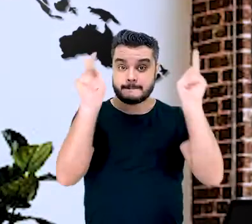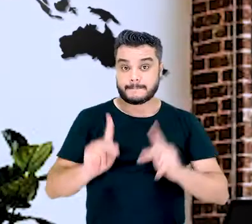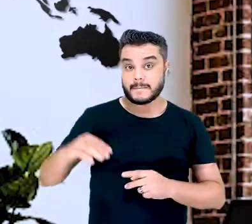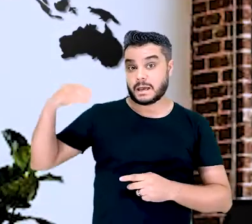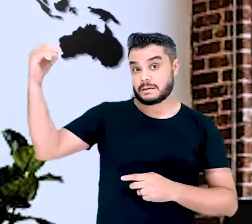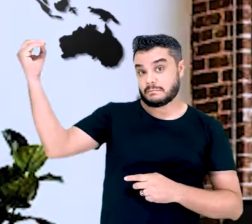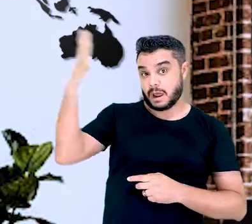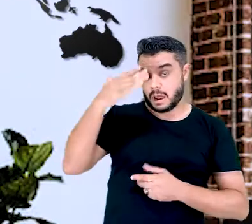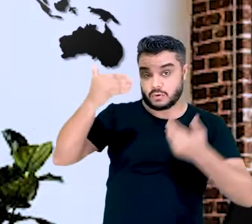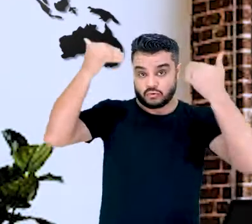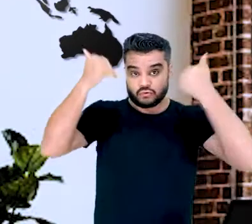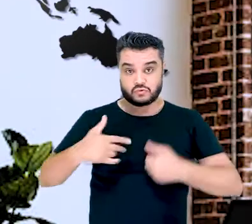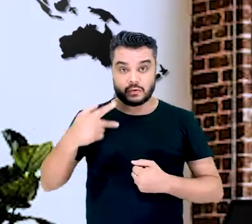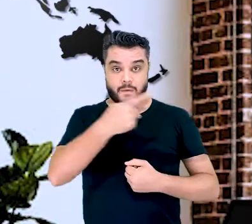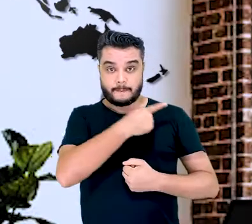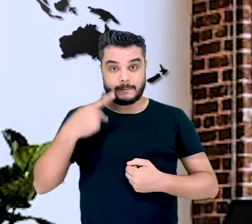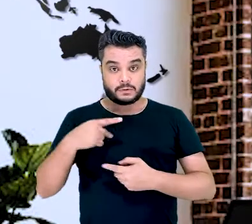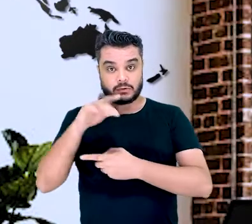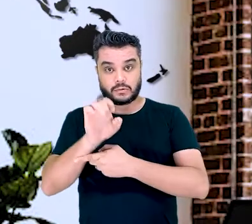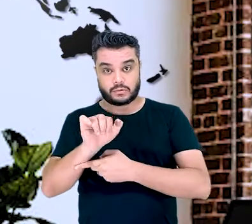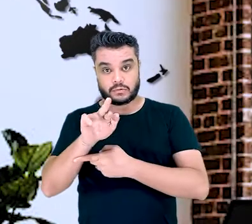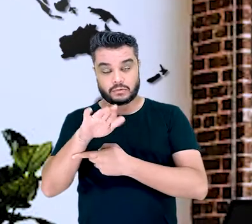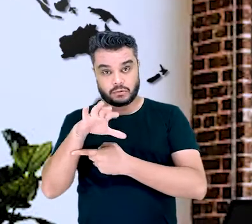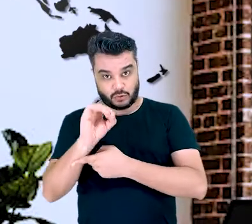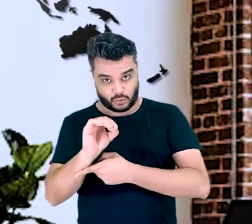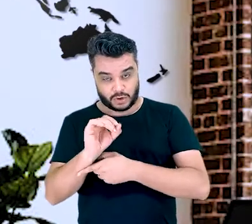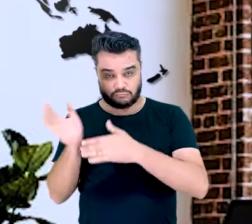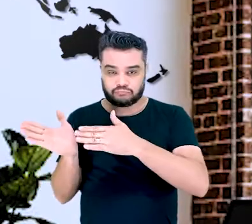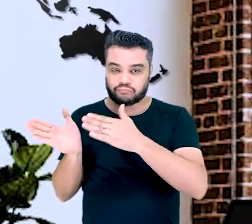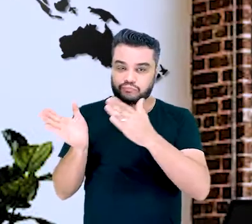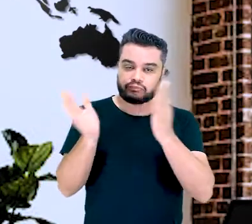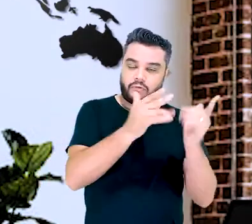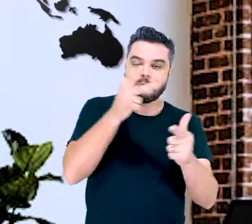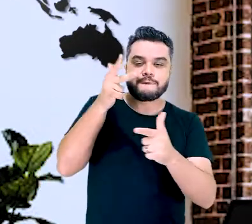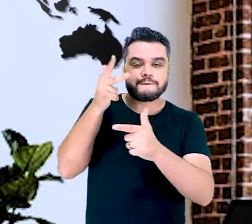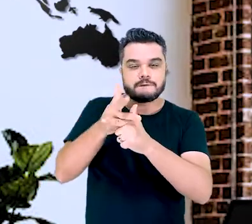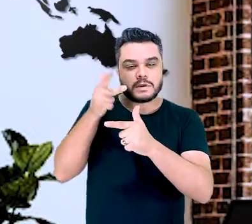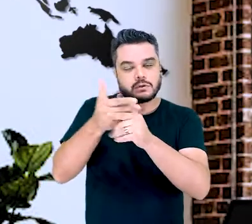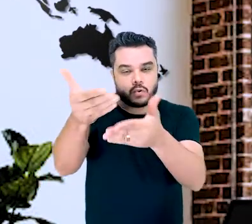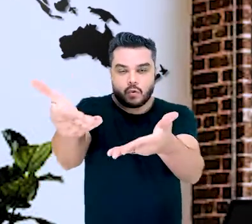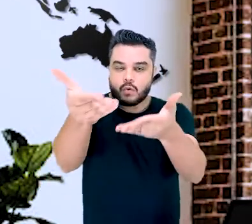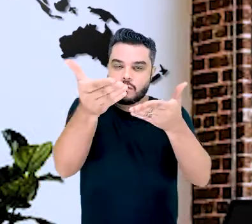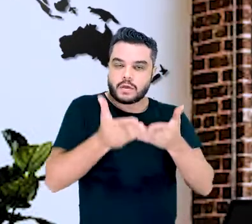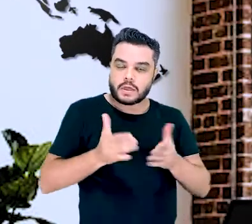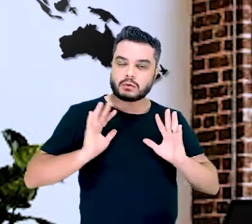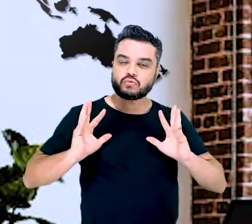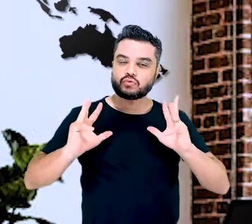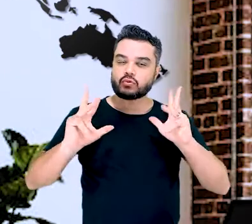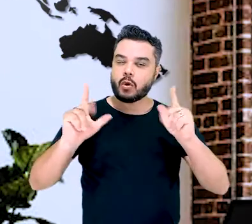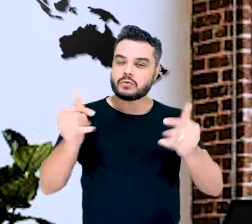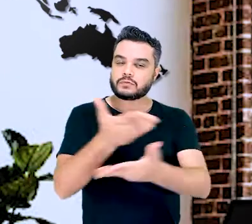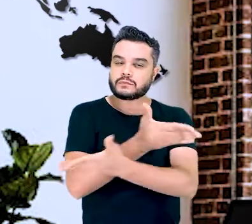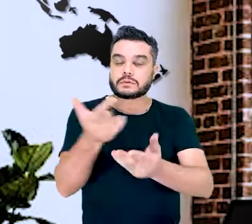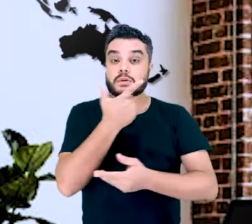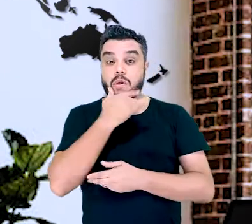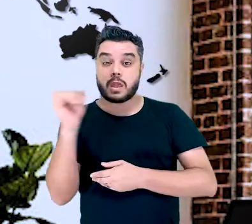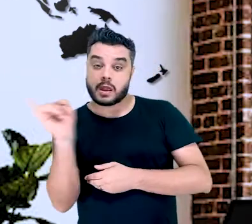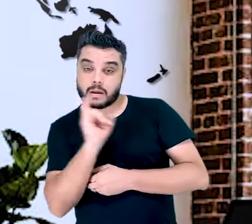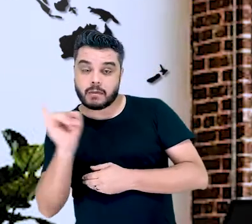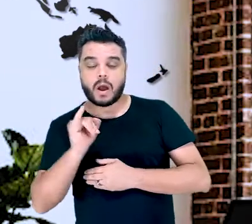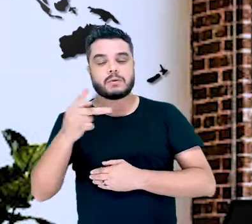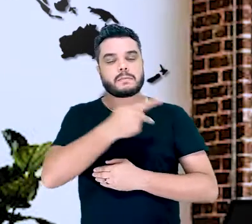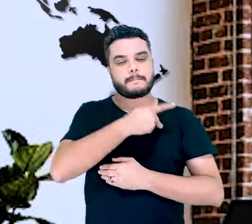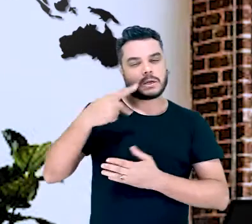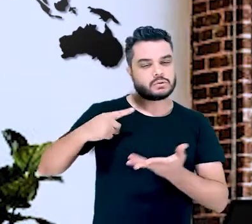paz e paz do Senhor Jesus Cristo. Sou o pastor Eurico Tevez e estou passando aqui para convidar a todos vocês, queridos irmãos, queridos